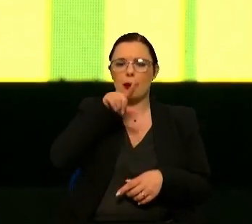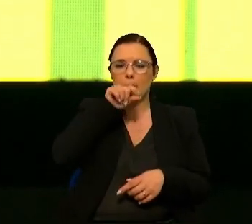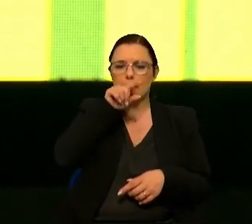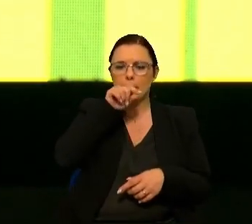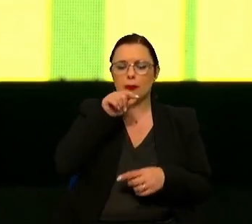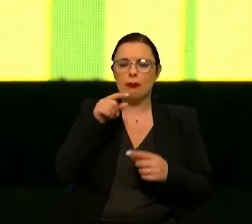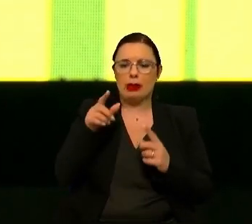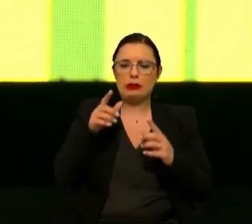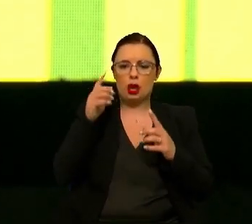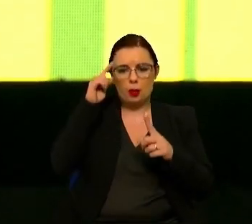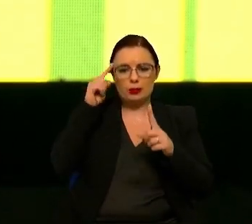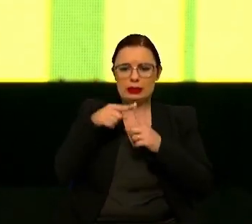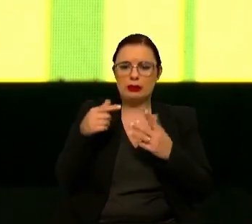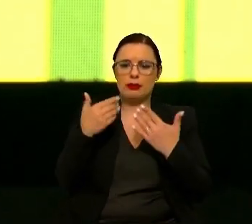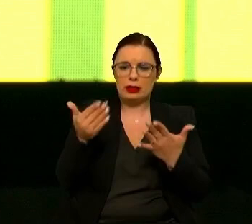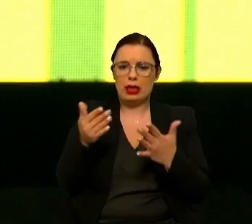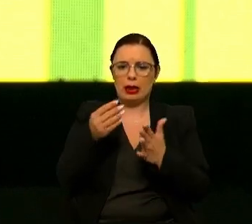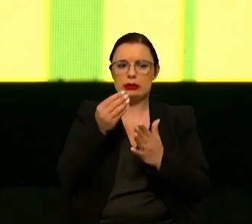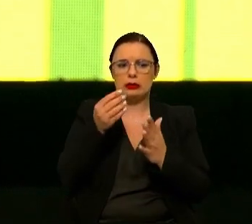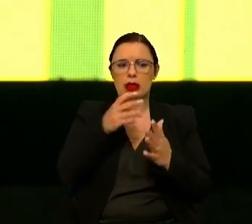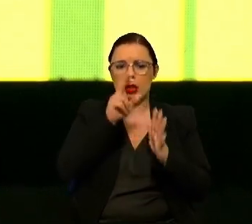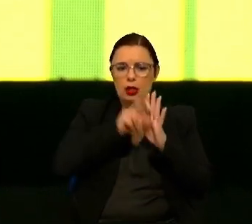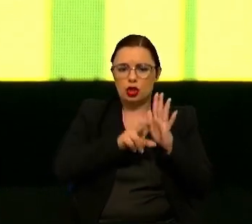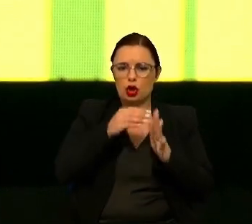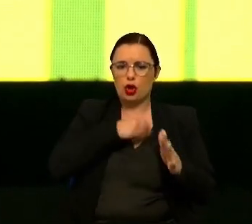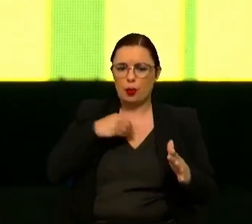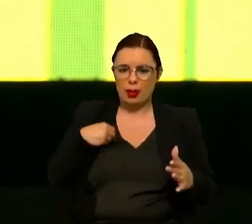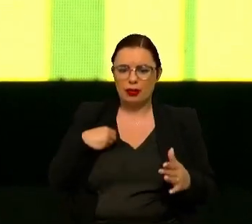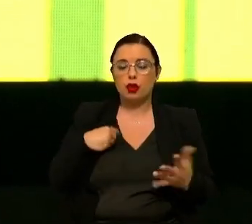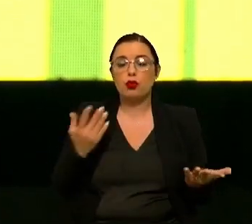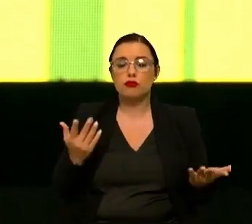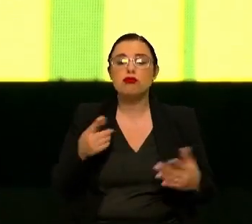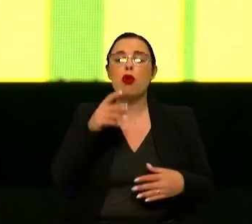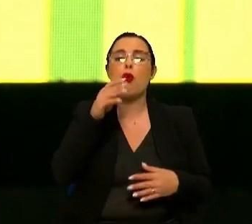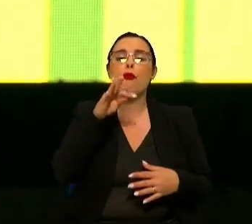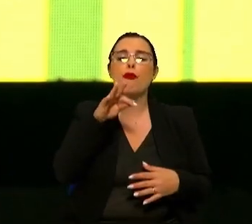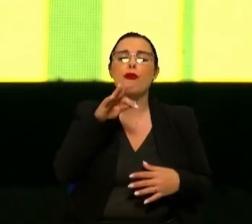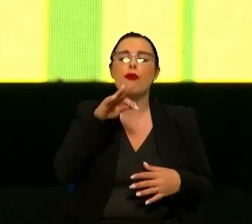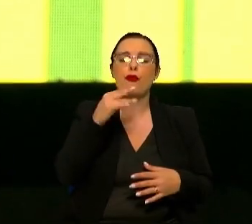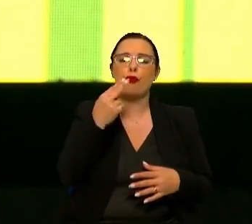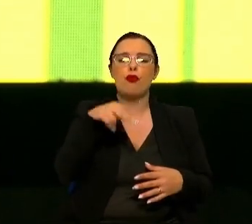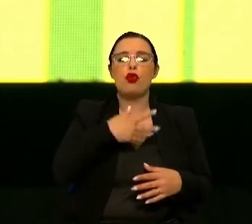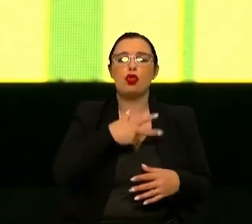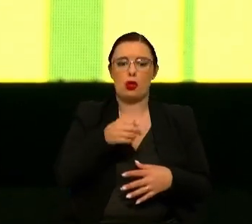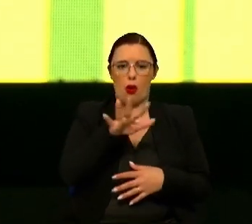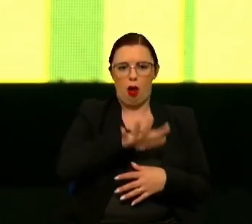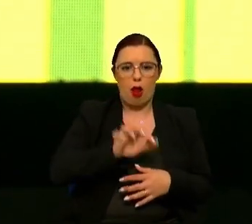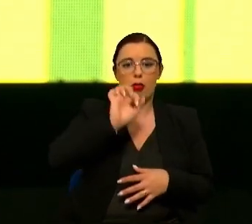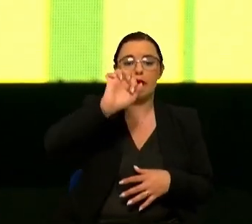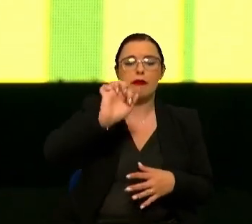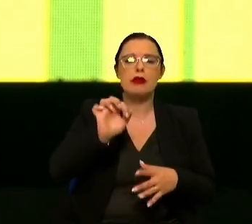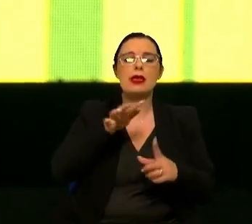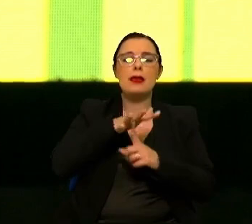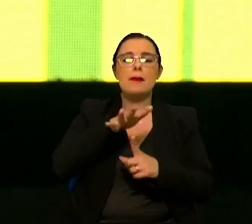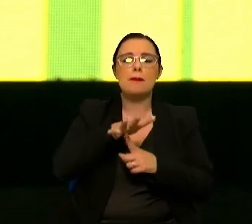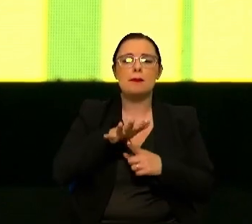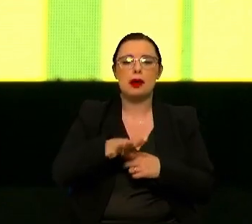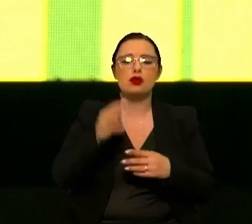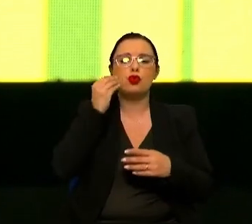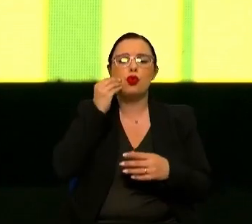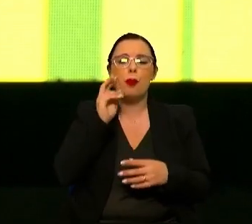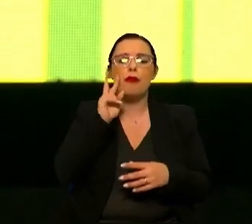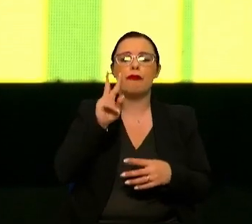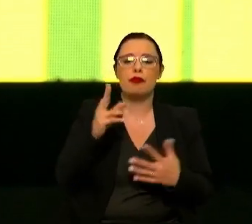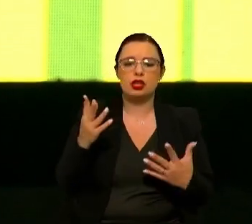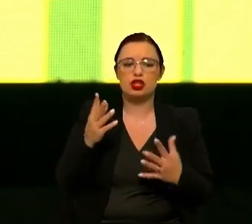a perdição? E junto aqui a outra pergunta que é, como é que o fundão se está a preparar para este impacto? Como é que vê o impacto